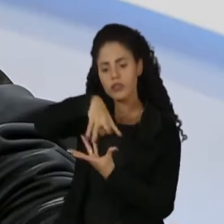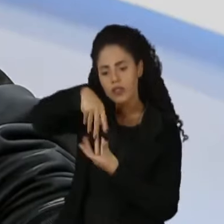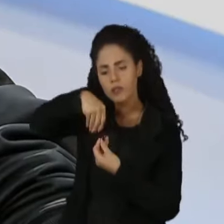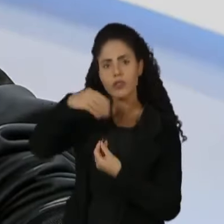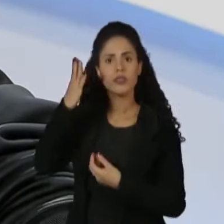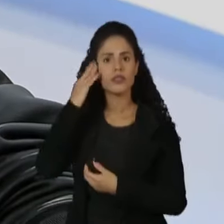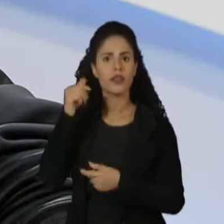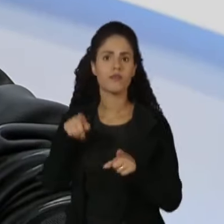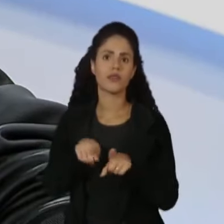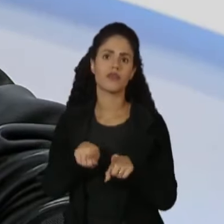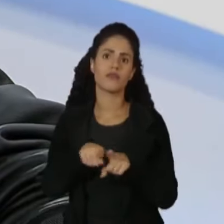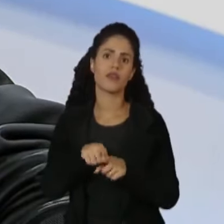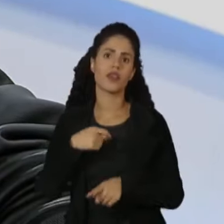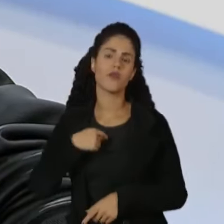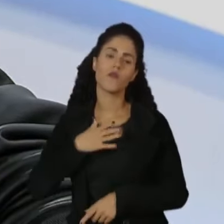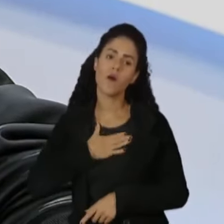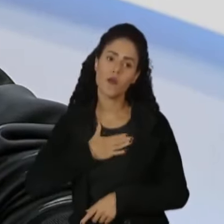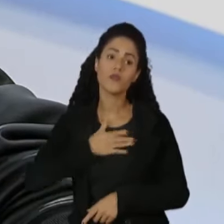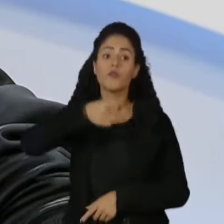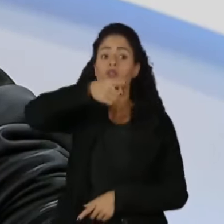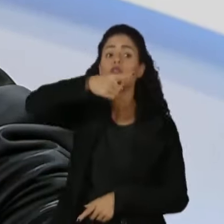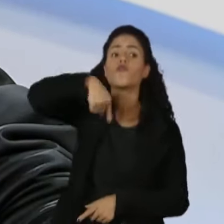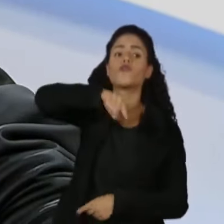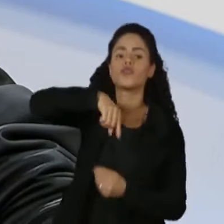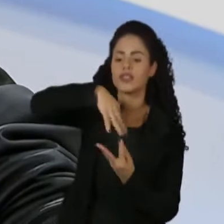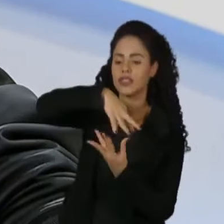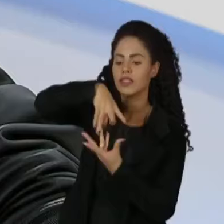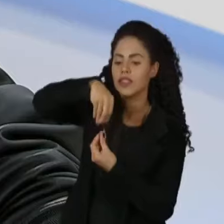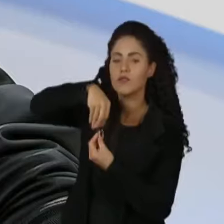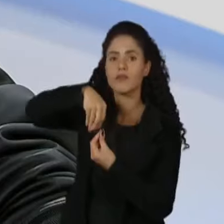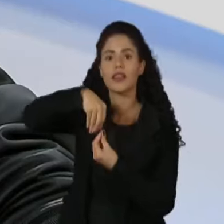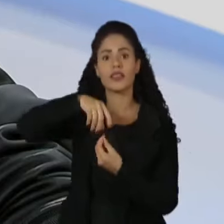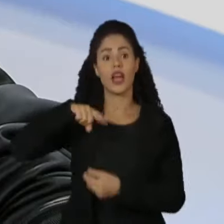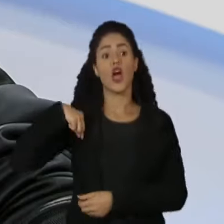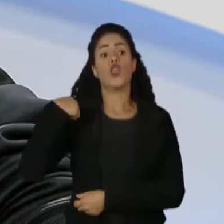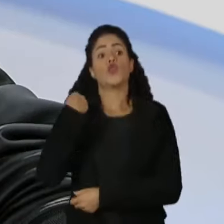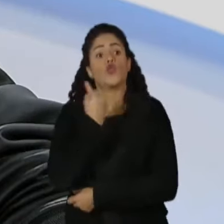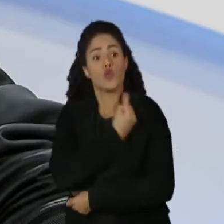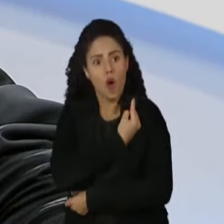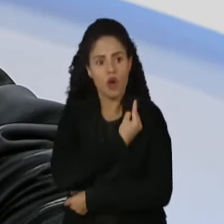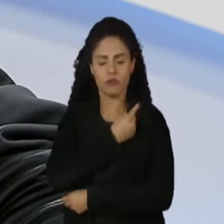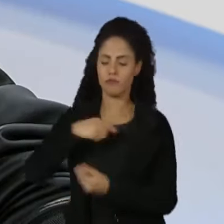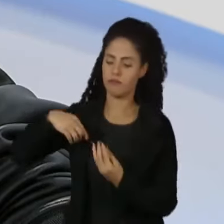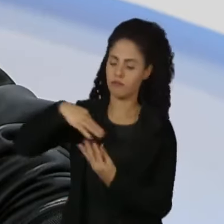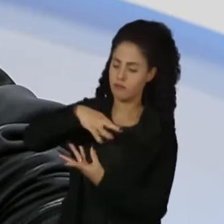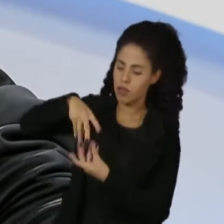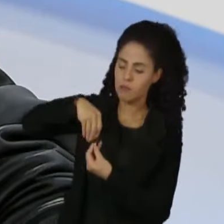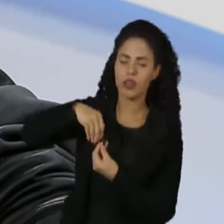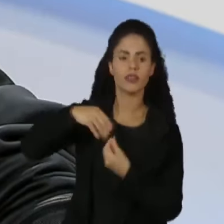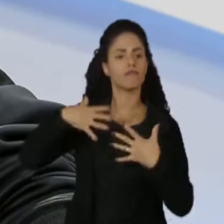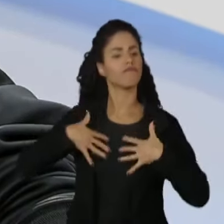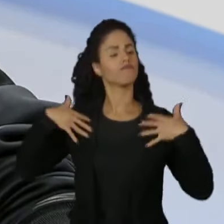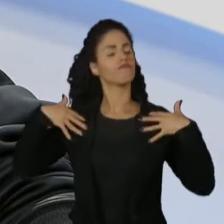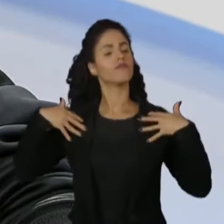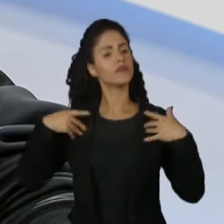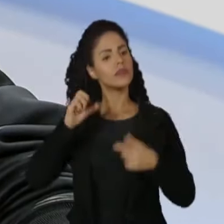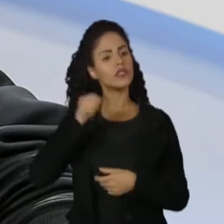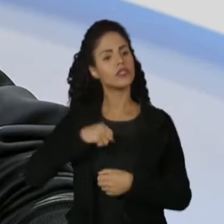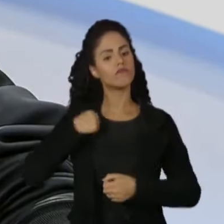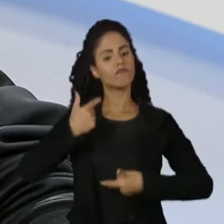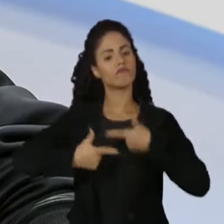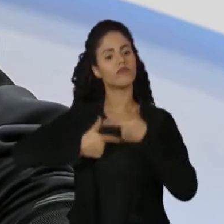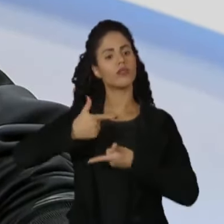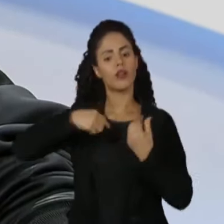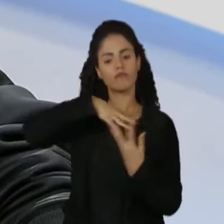eu sempre quis dizer isso, vocês da imprensa, mas nós da imprensa brasileira temos que ter um orgulho enorme da